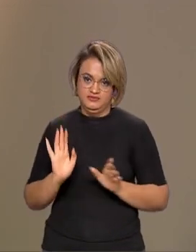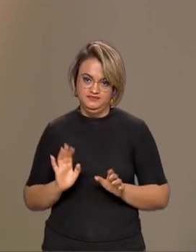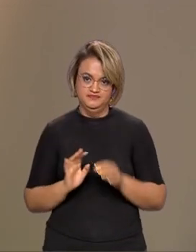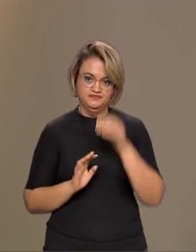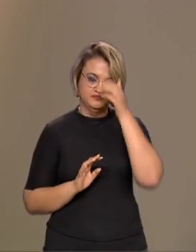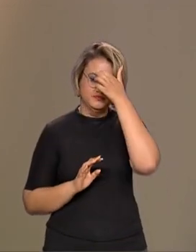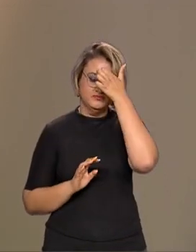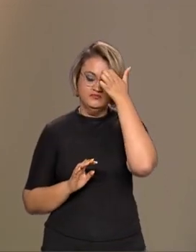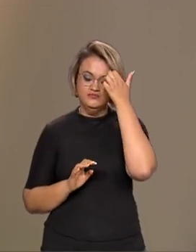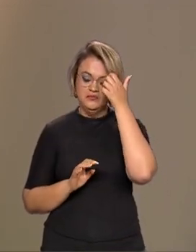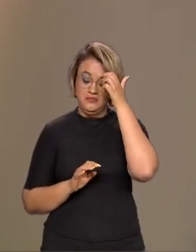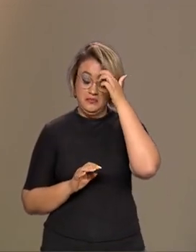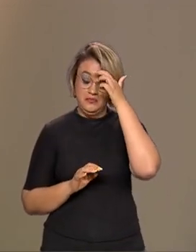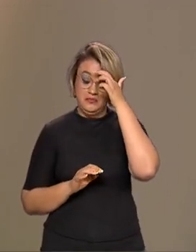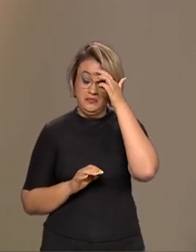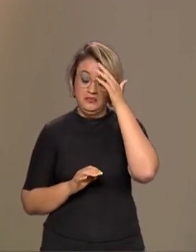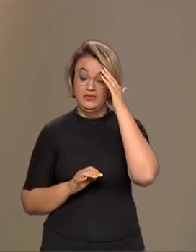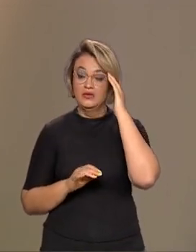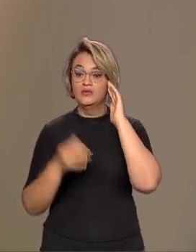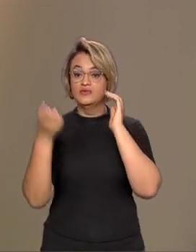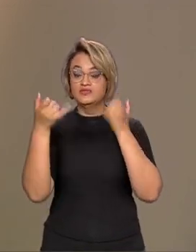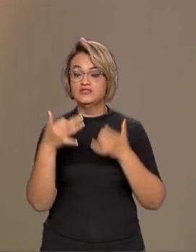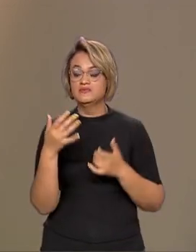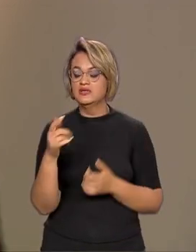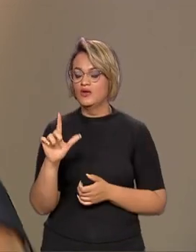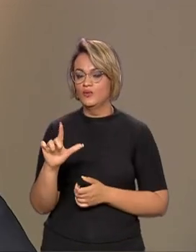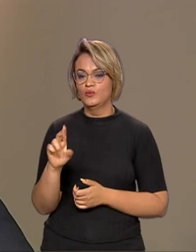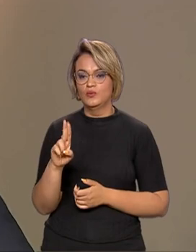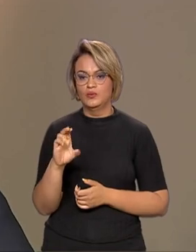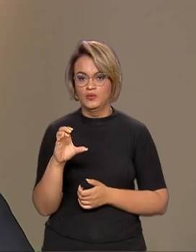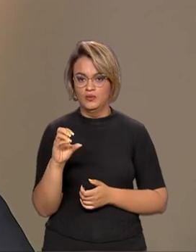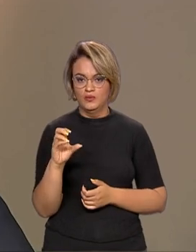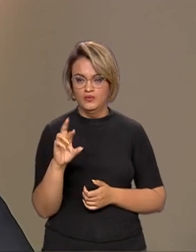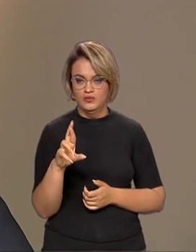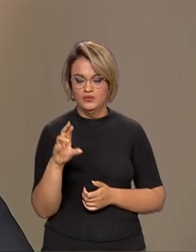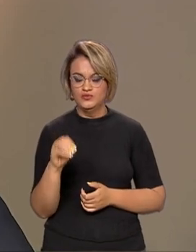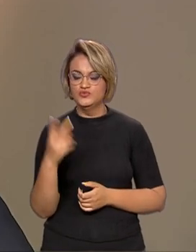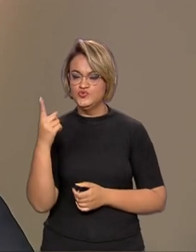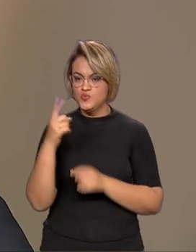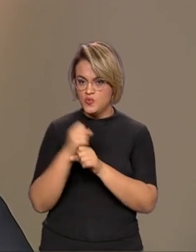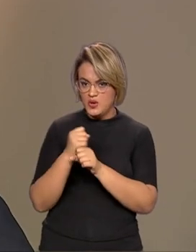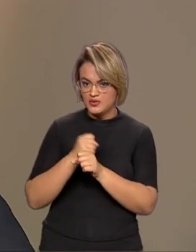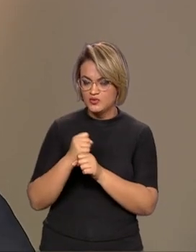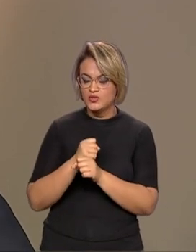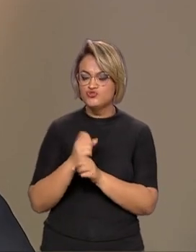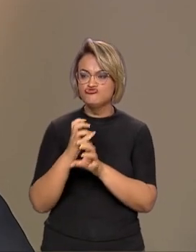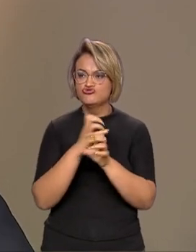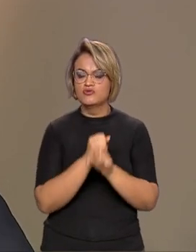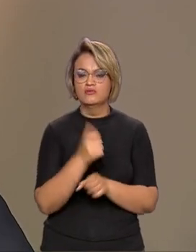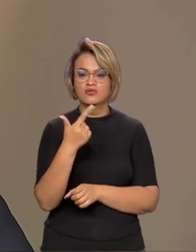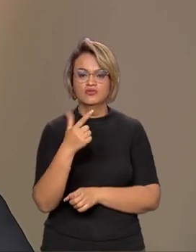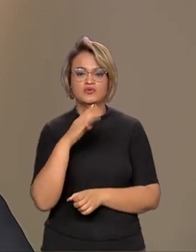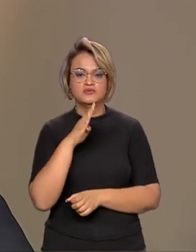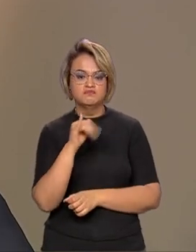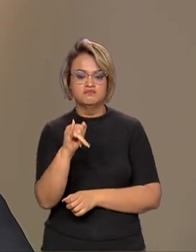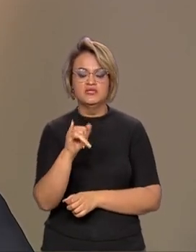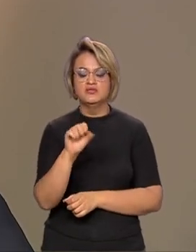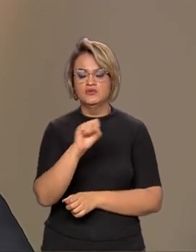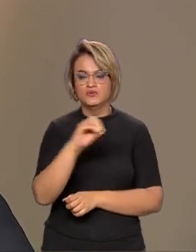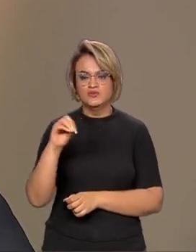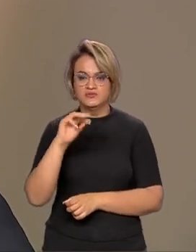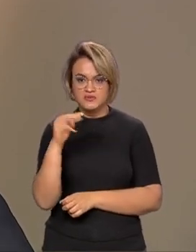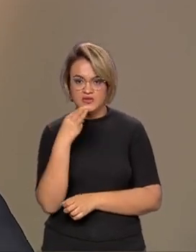Quando você fala, olha, o lucro do ano do fundo de garantia foi da ordem de 12 bilhões e 800 bilhões.